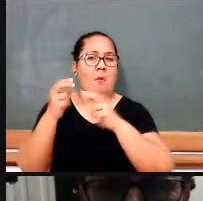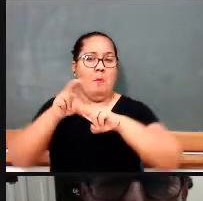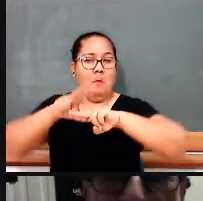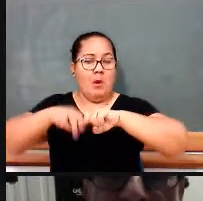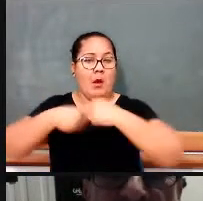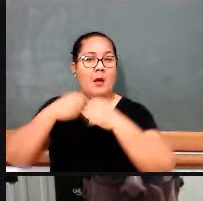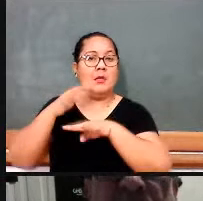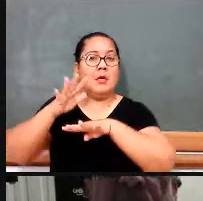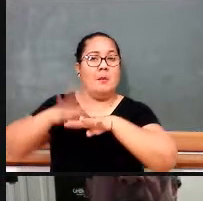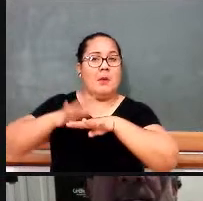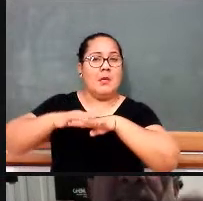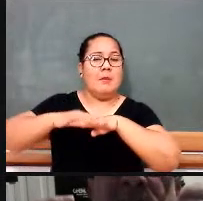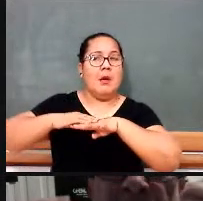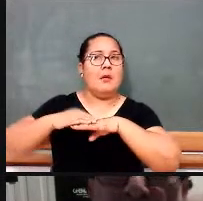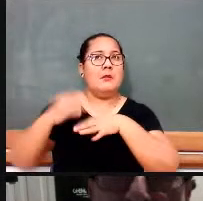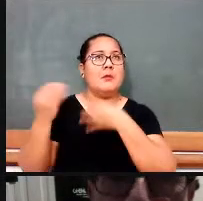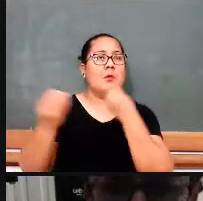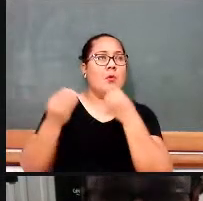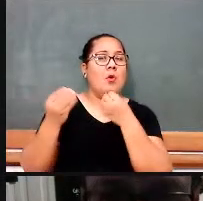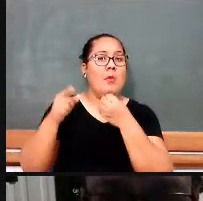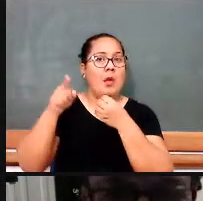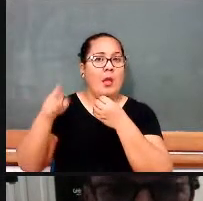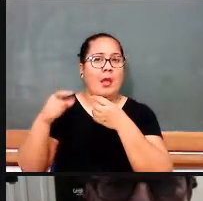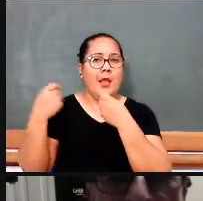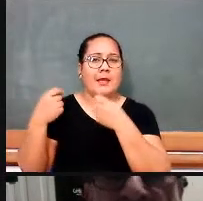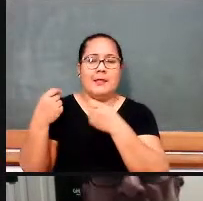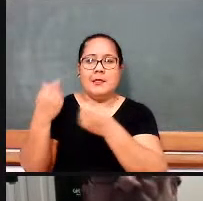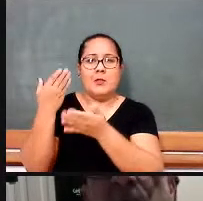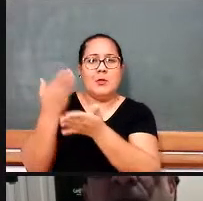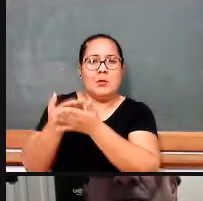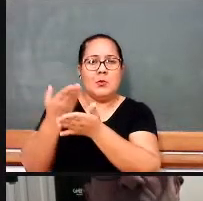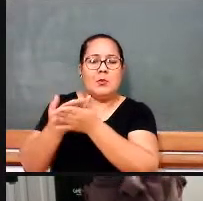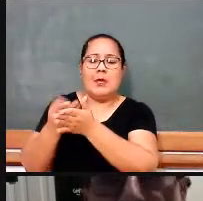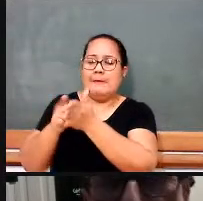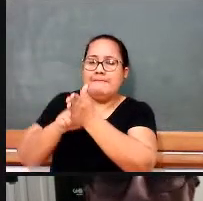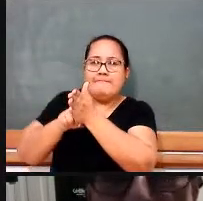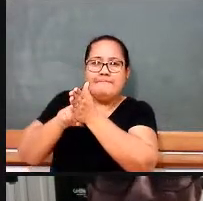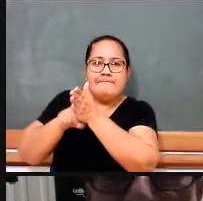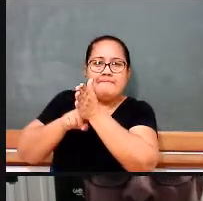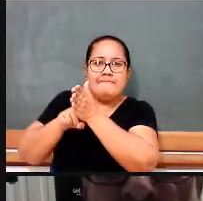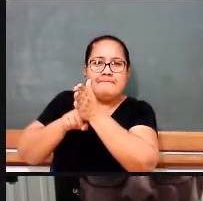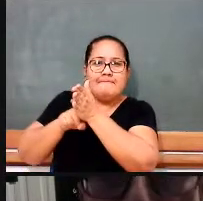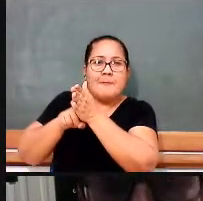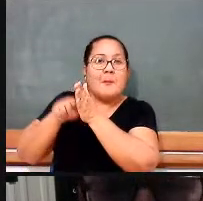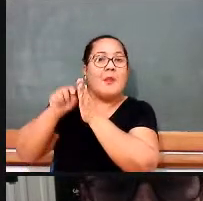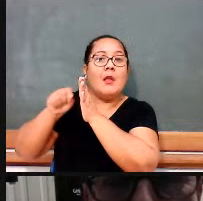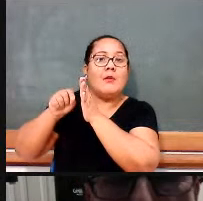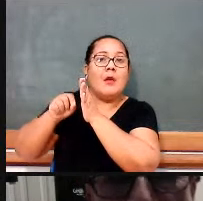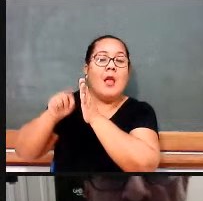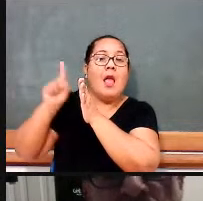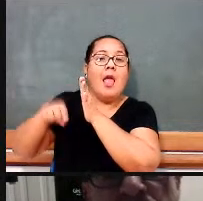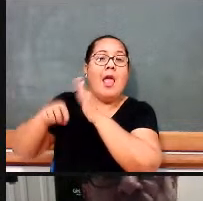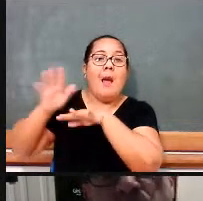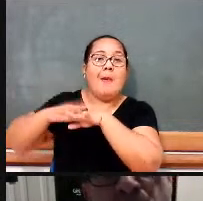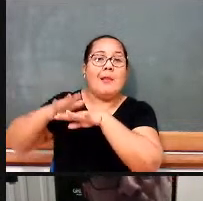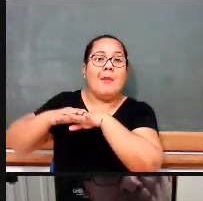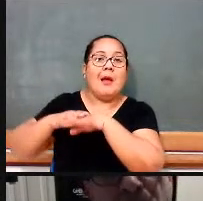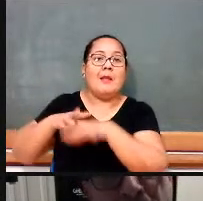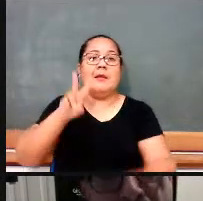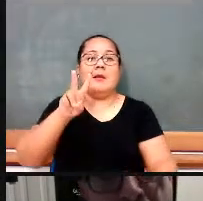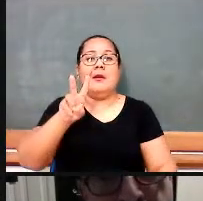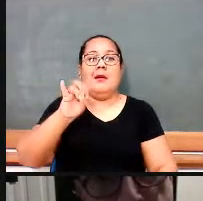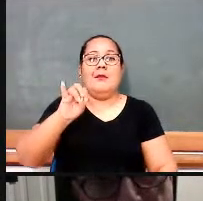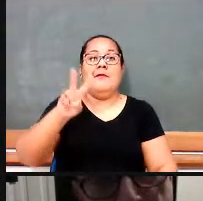sempre que está sendo pesquisada. E eles chamavam isso de matemática viva. Então, uma